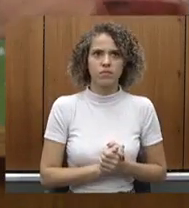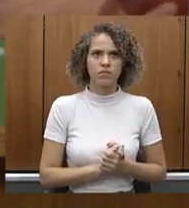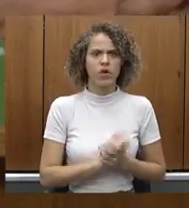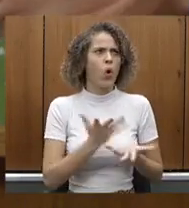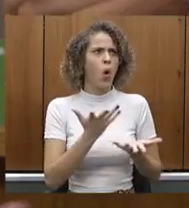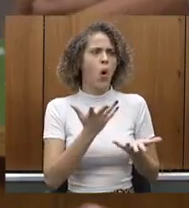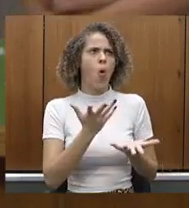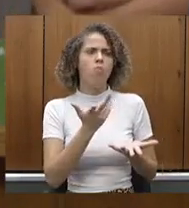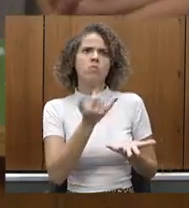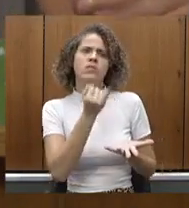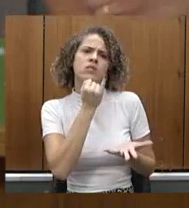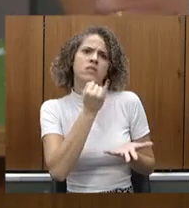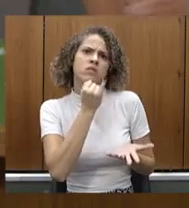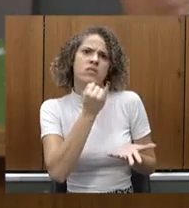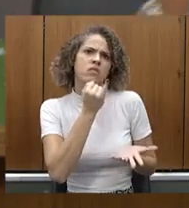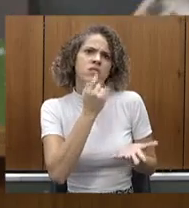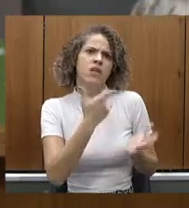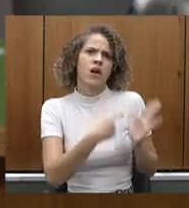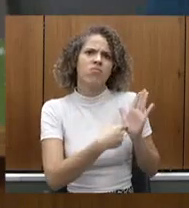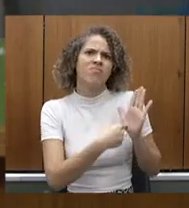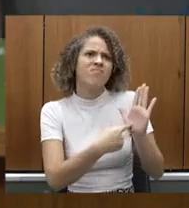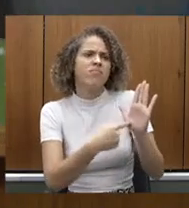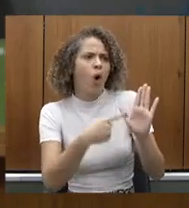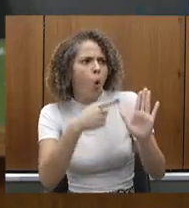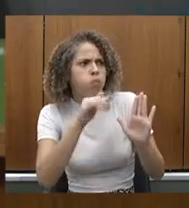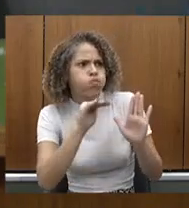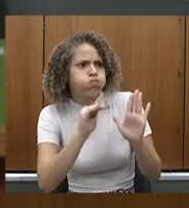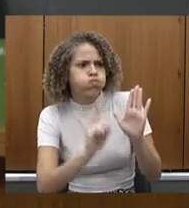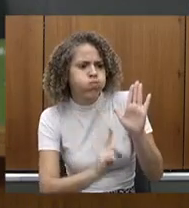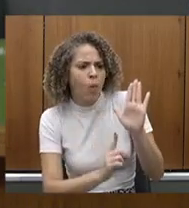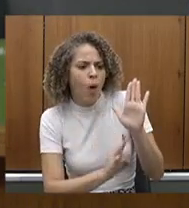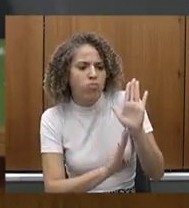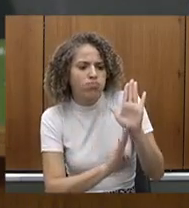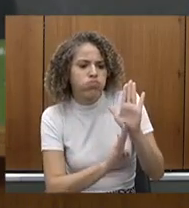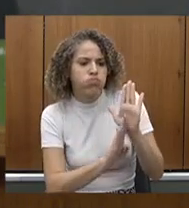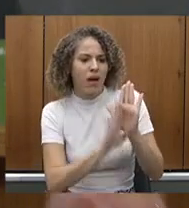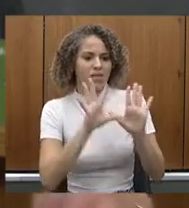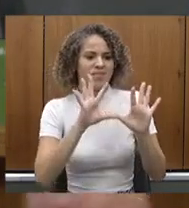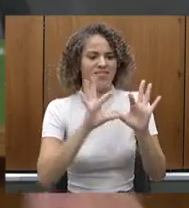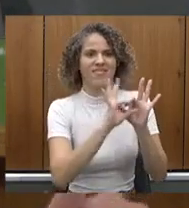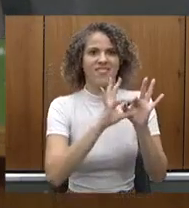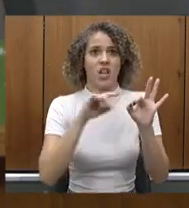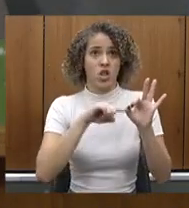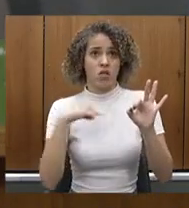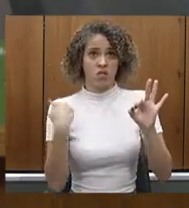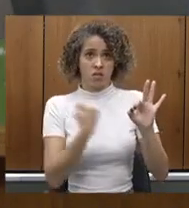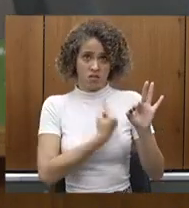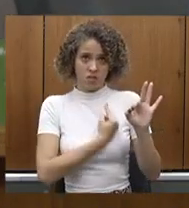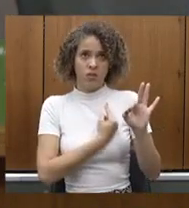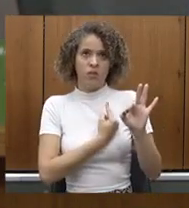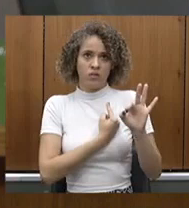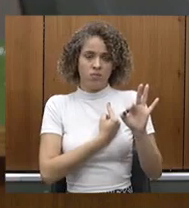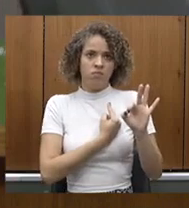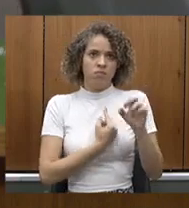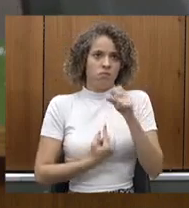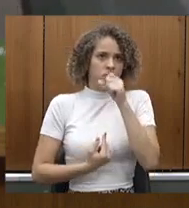impraticável, para não se batê-la, porque nós consideramos faixas ainda